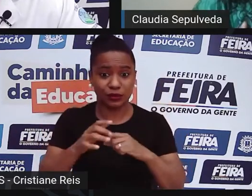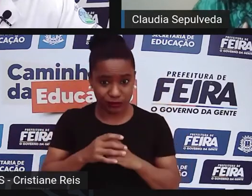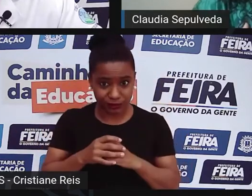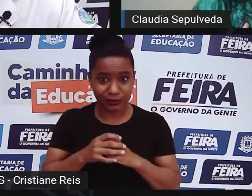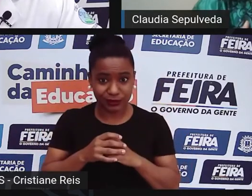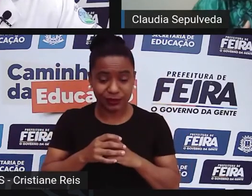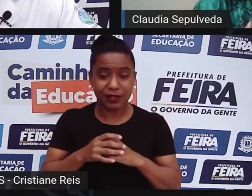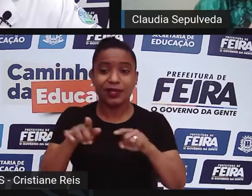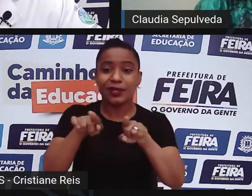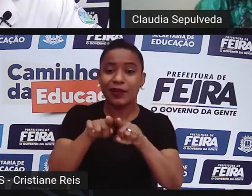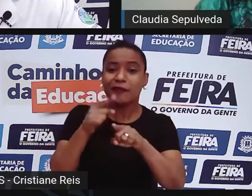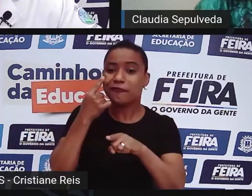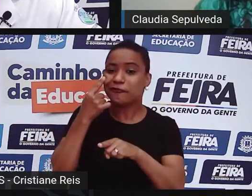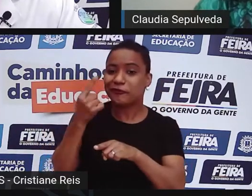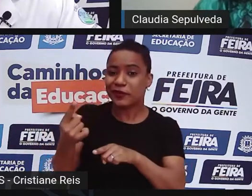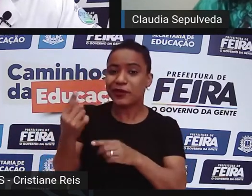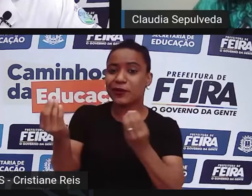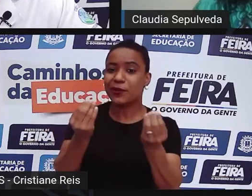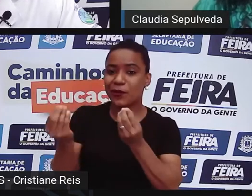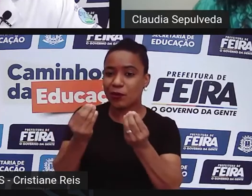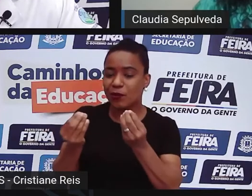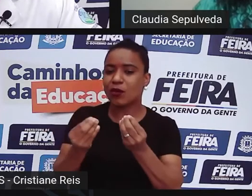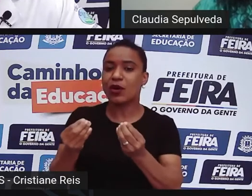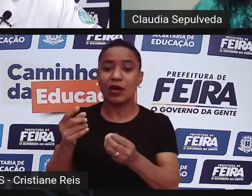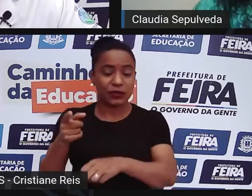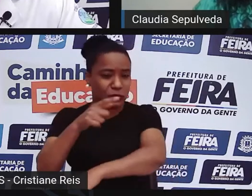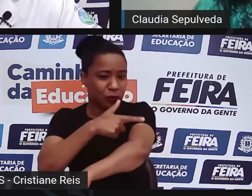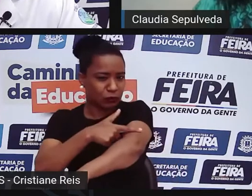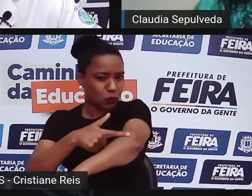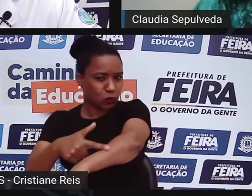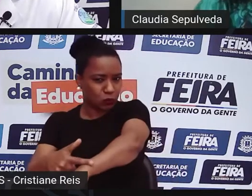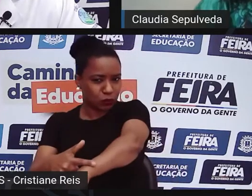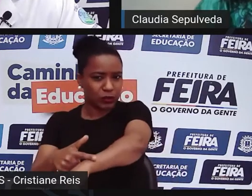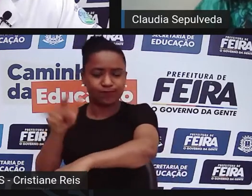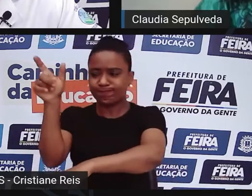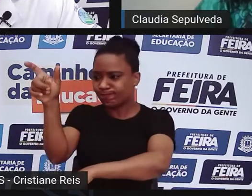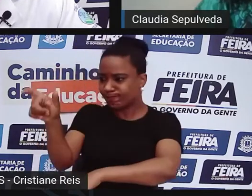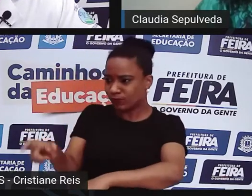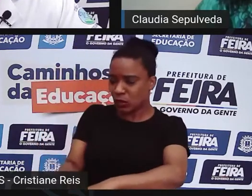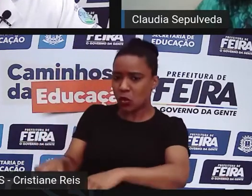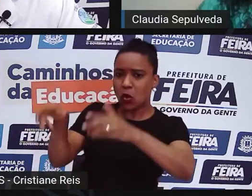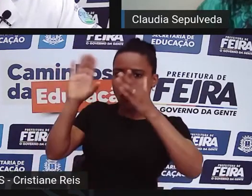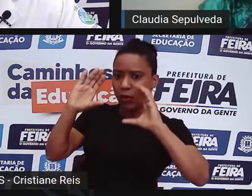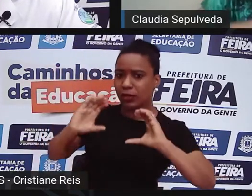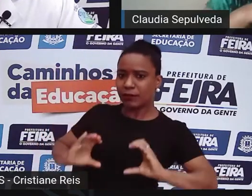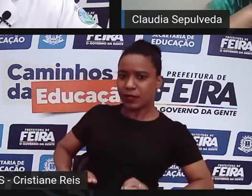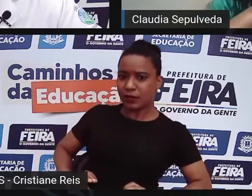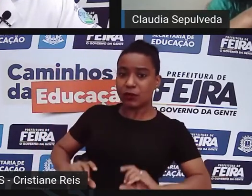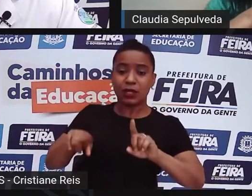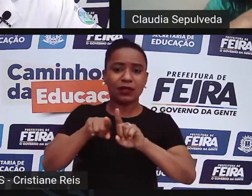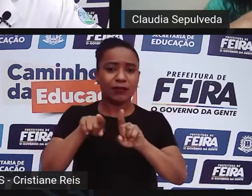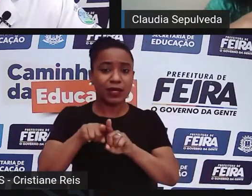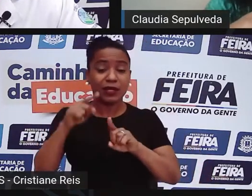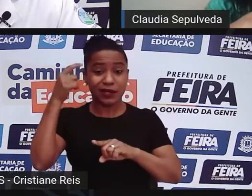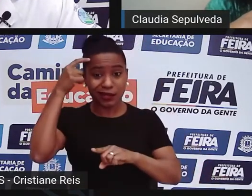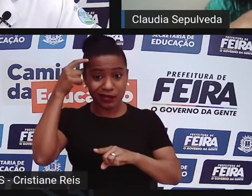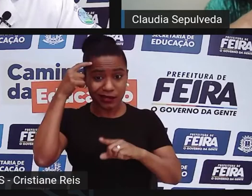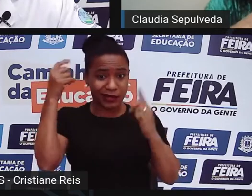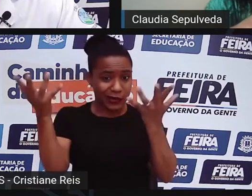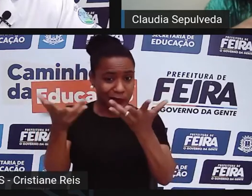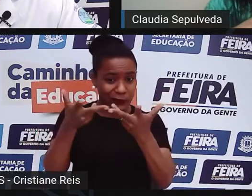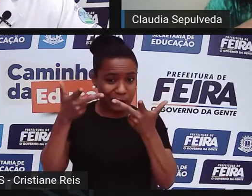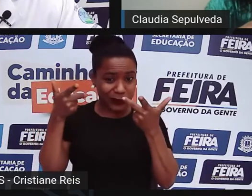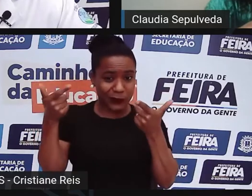comportamentos morais e habilidades intelectuais, digamos assim. Isso é uma marca importante que o Cabenguele Munanga,